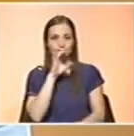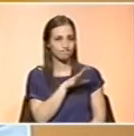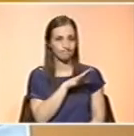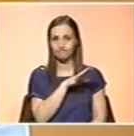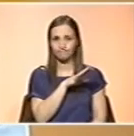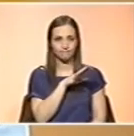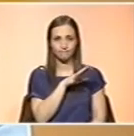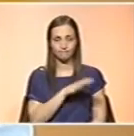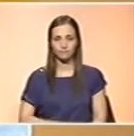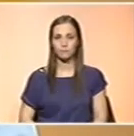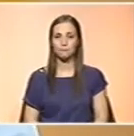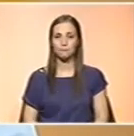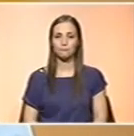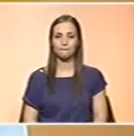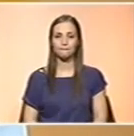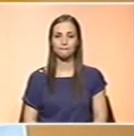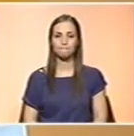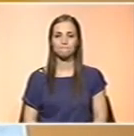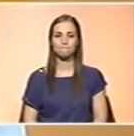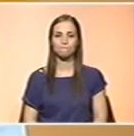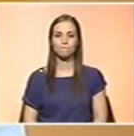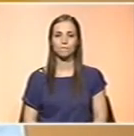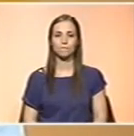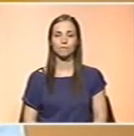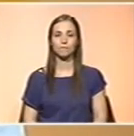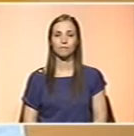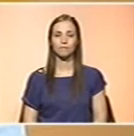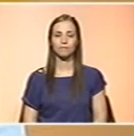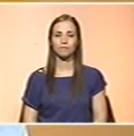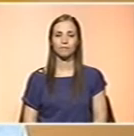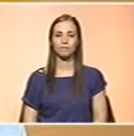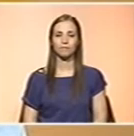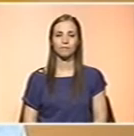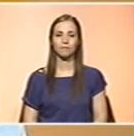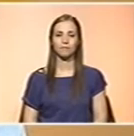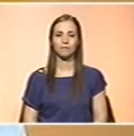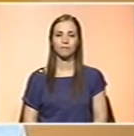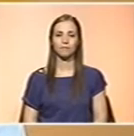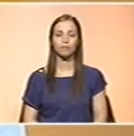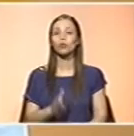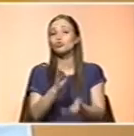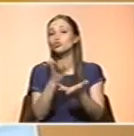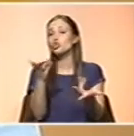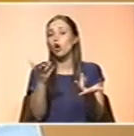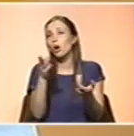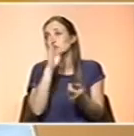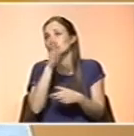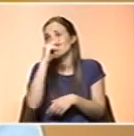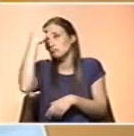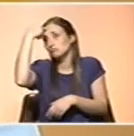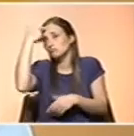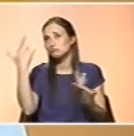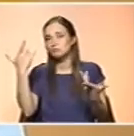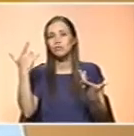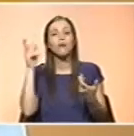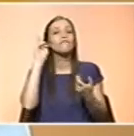Uma vez, na preparação de uma apresentação, e apenas por mera recriação intelectual, que não tem